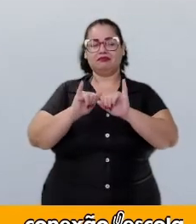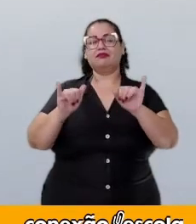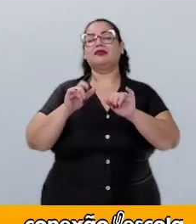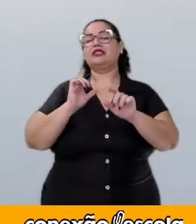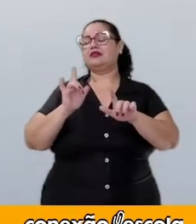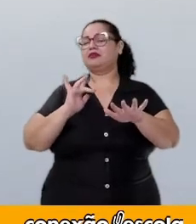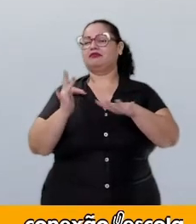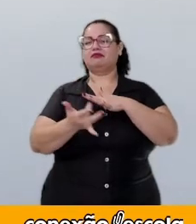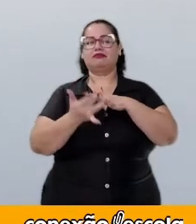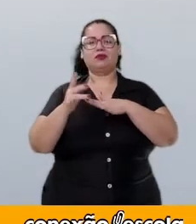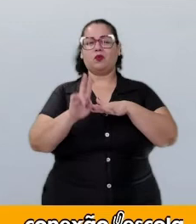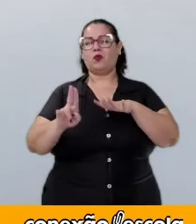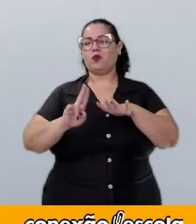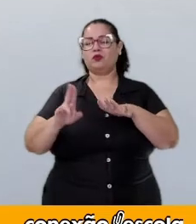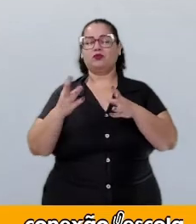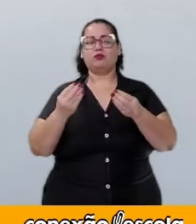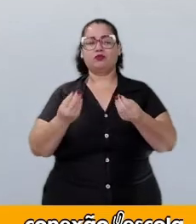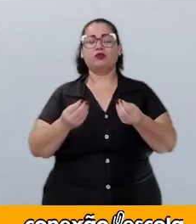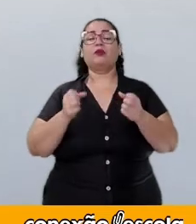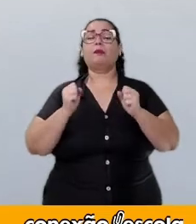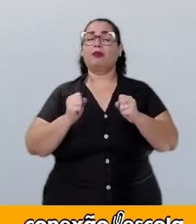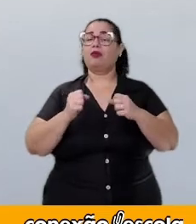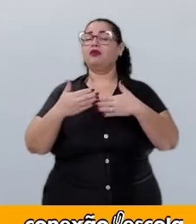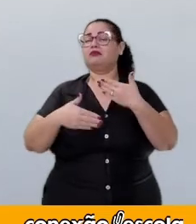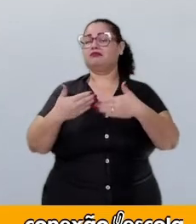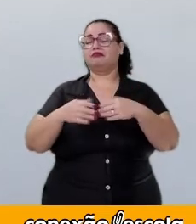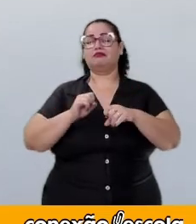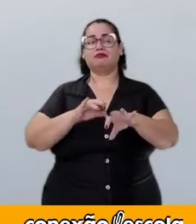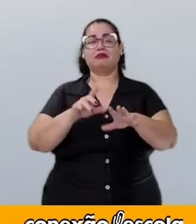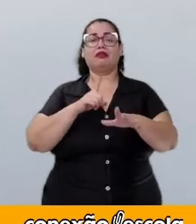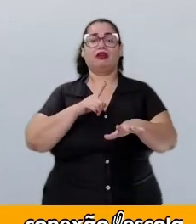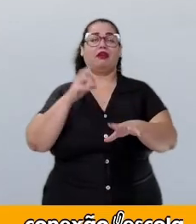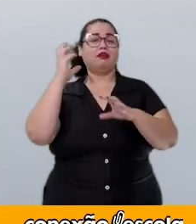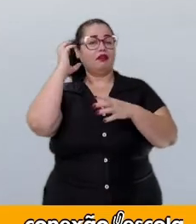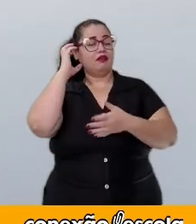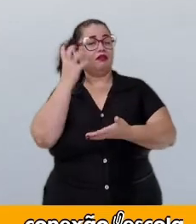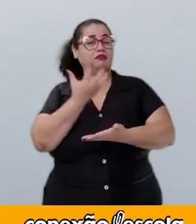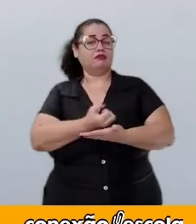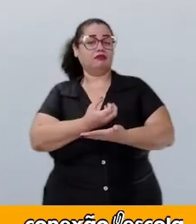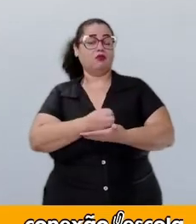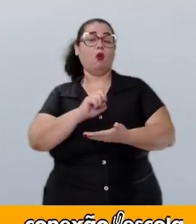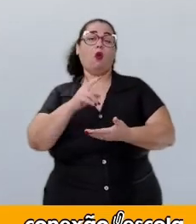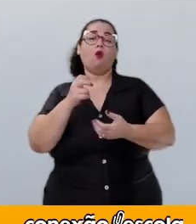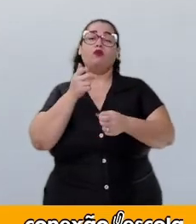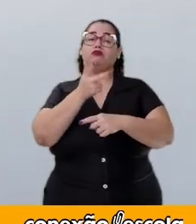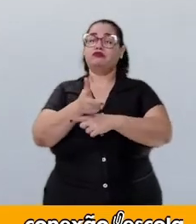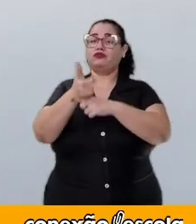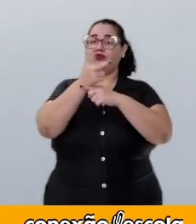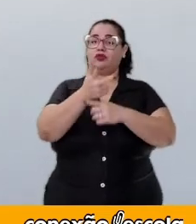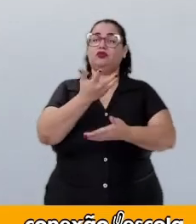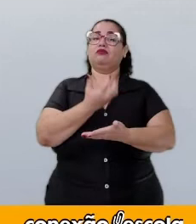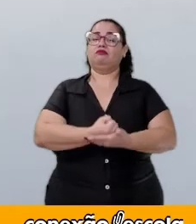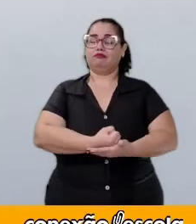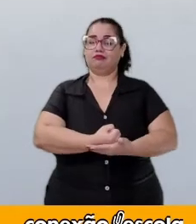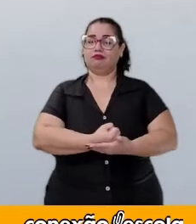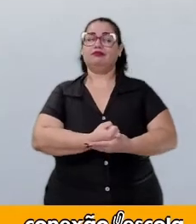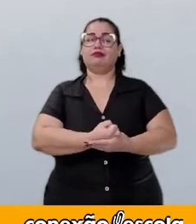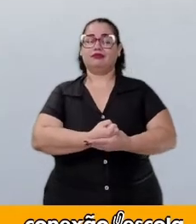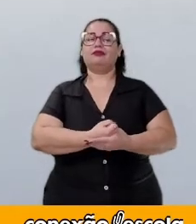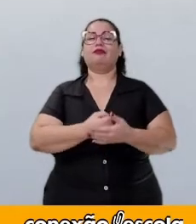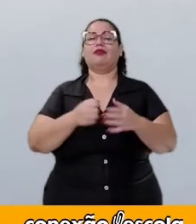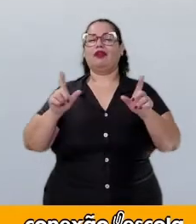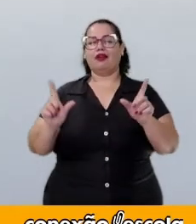no meio digital que pode ser produzido em formato de áudio ou também de vídeo. Então, de modo